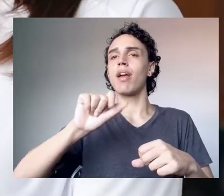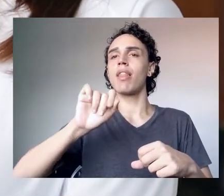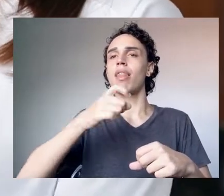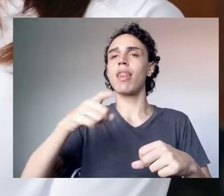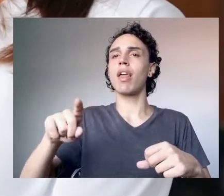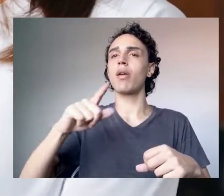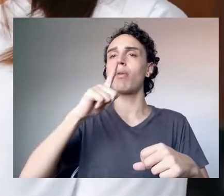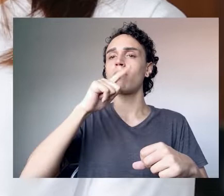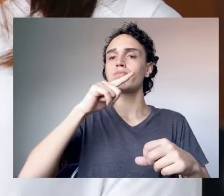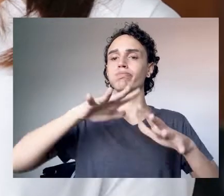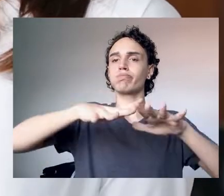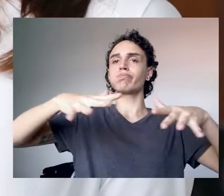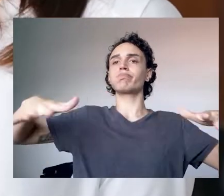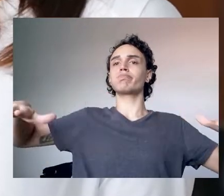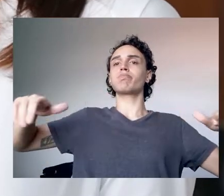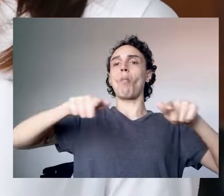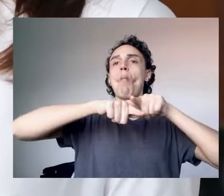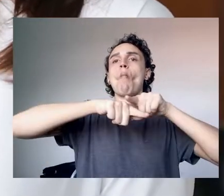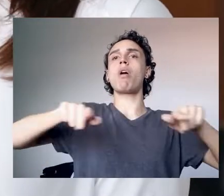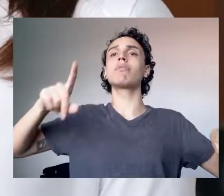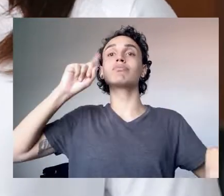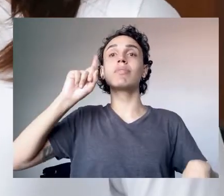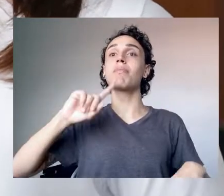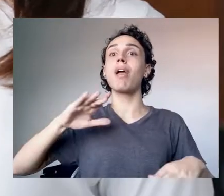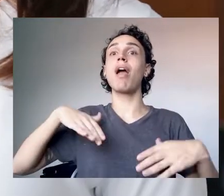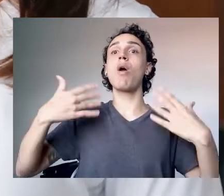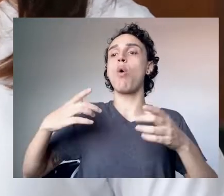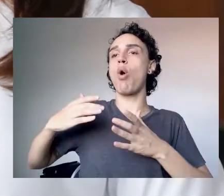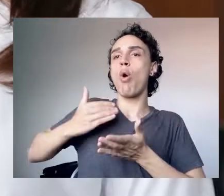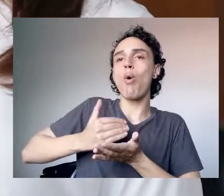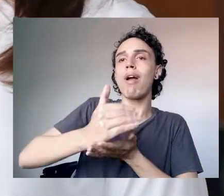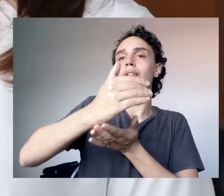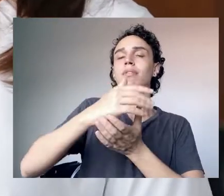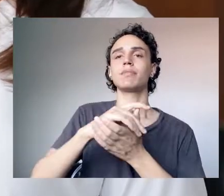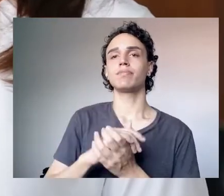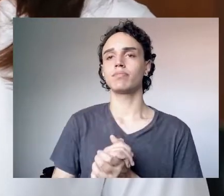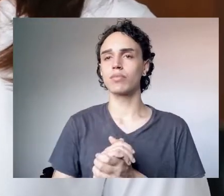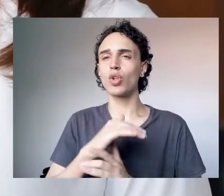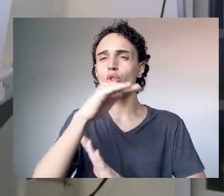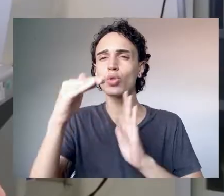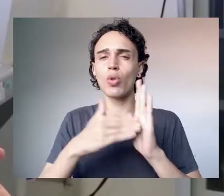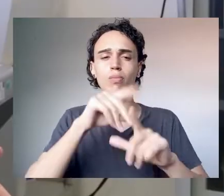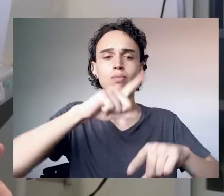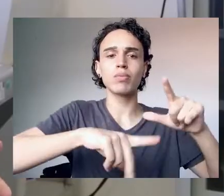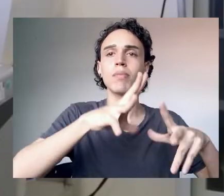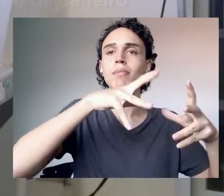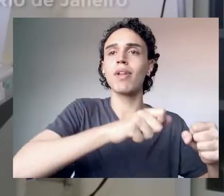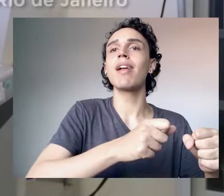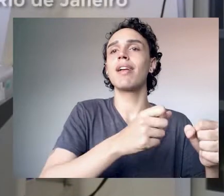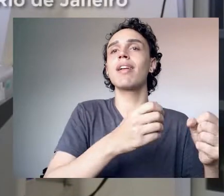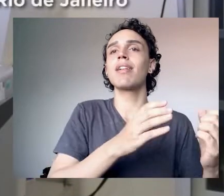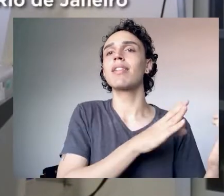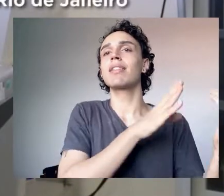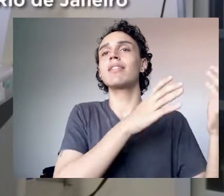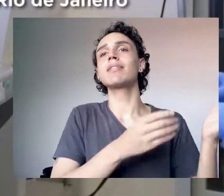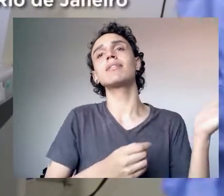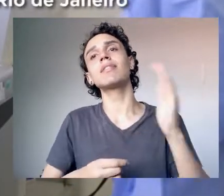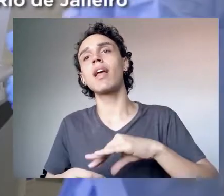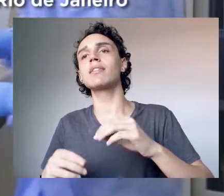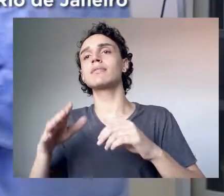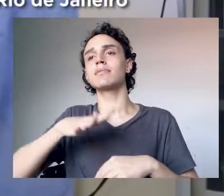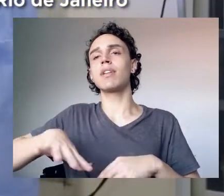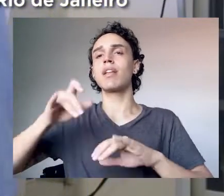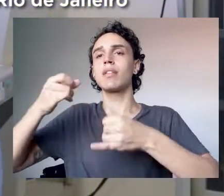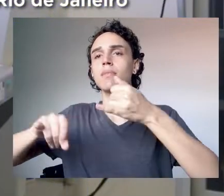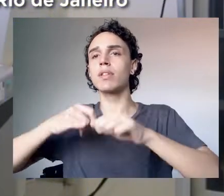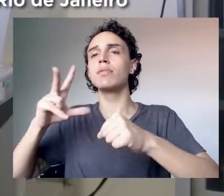num valão, por exemplo, a gente não saberia de onde estaria vindo o esgoto. Todo o material coletado é trazido para